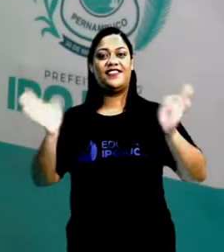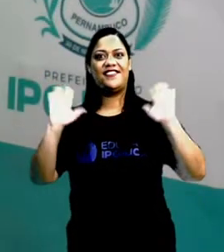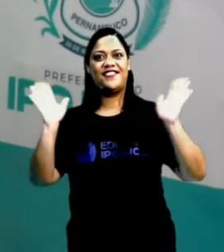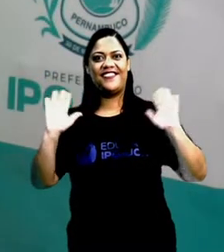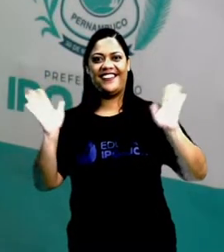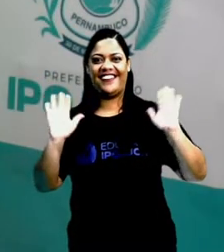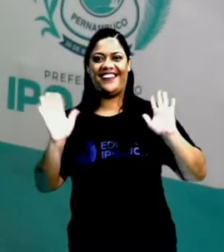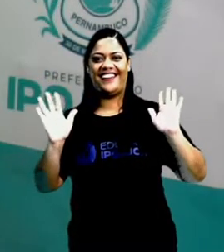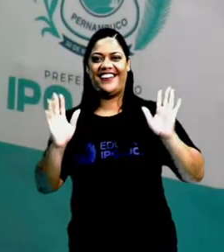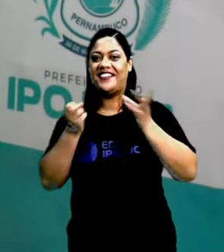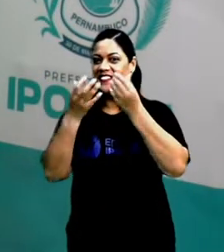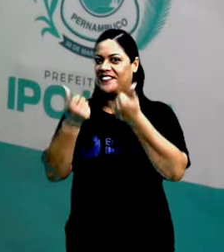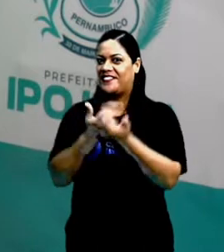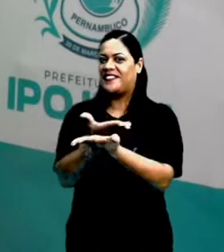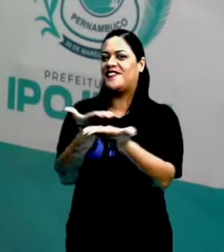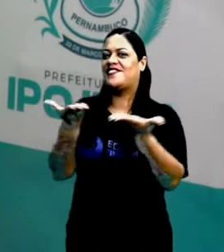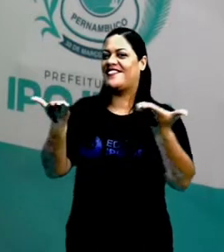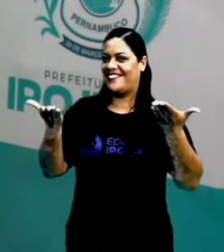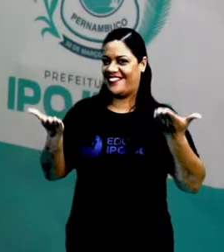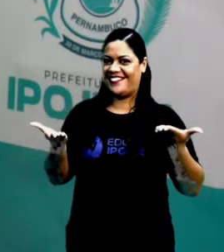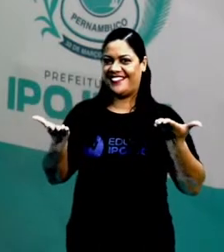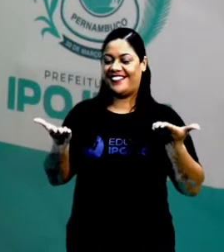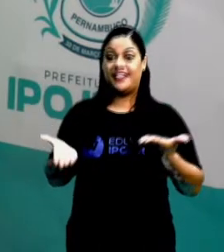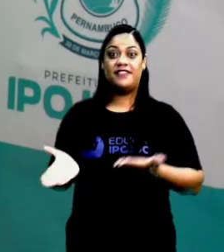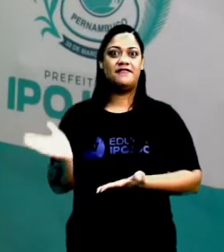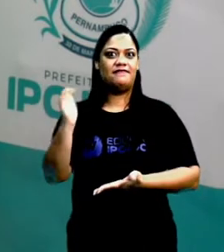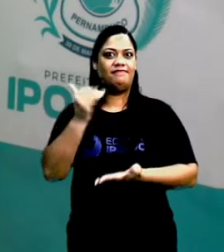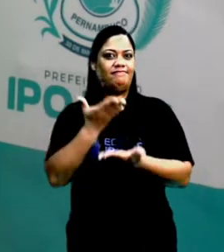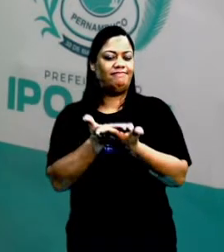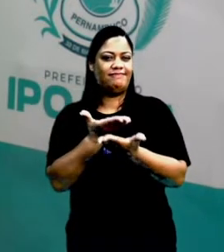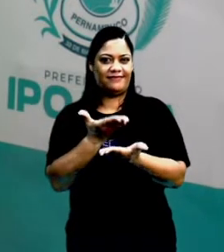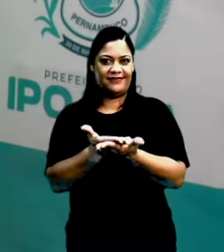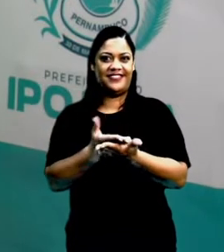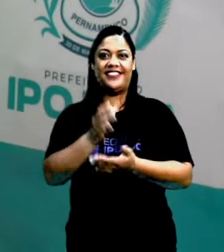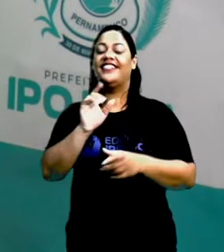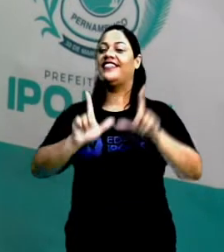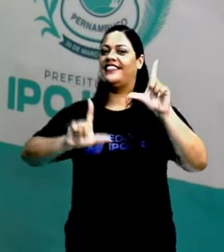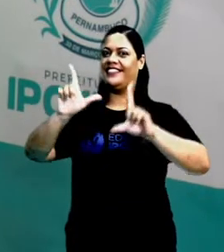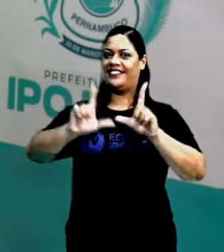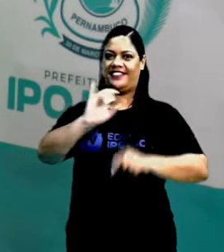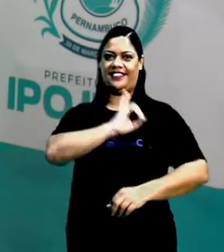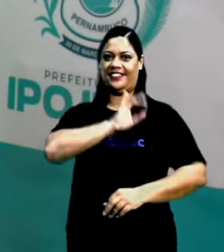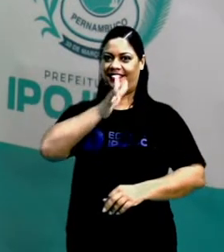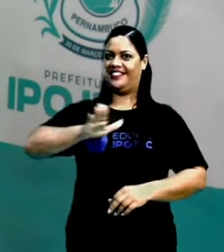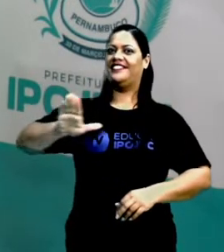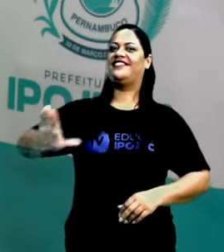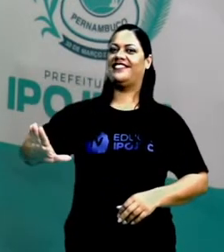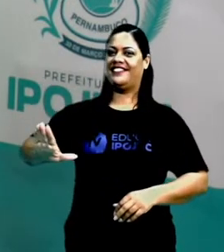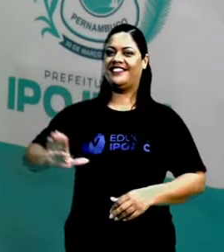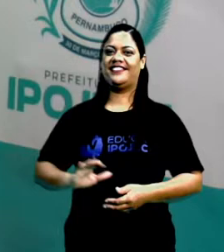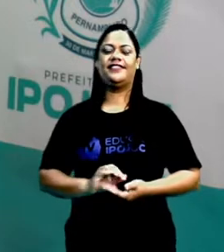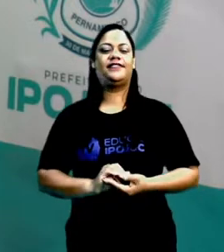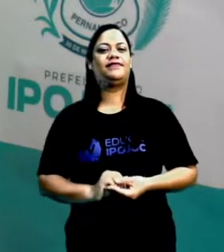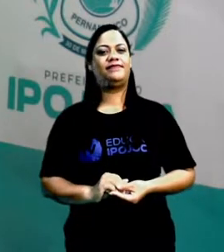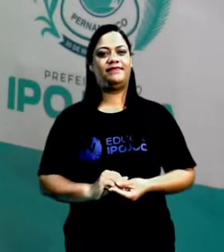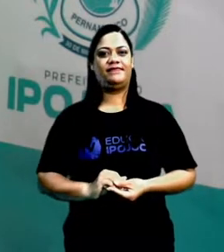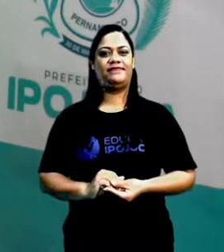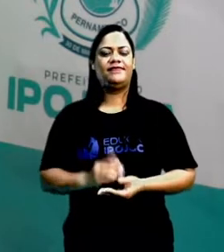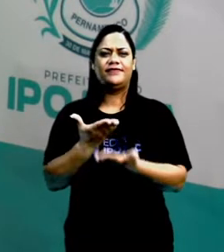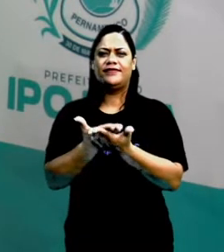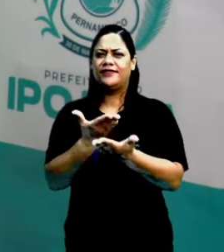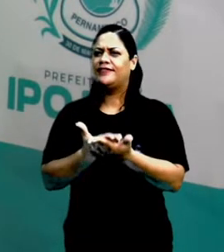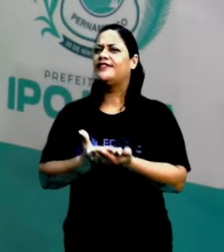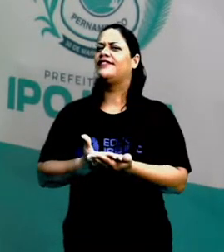Olá, galerinha! Tudo bem com vocês? Vamos para mais uma aula da nossa TV Educa e Pojuca. Vamos estudar um